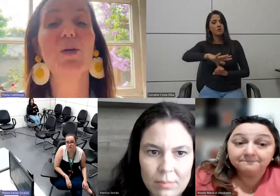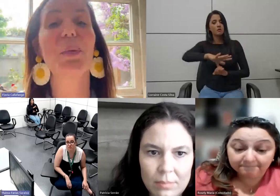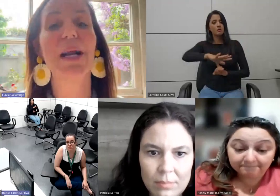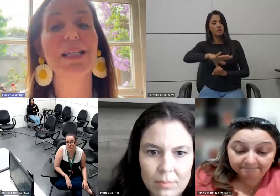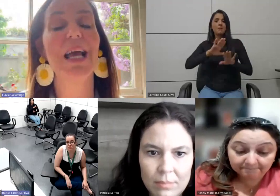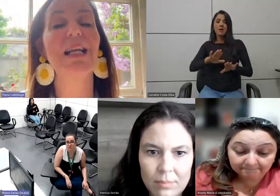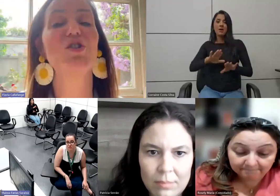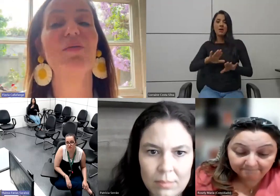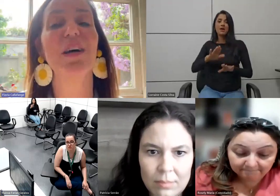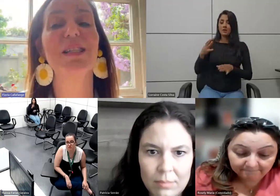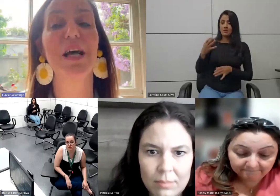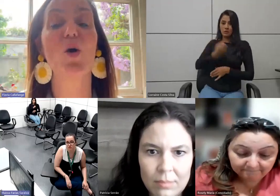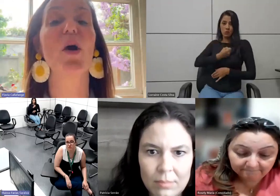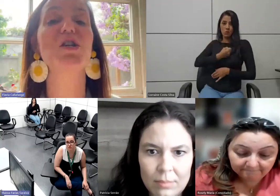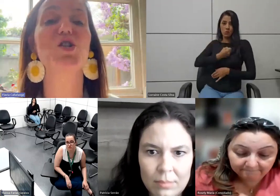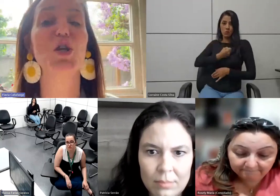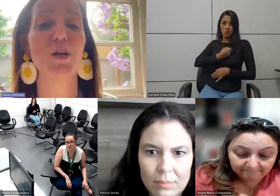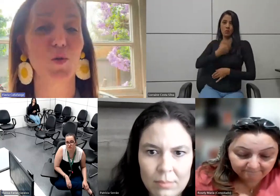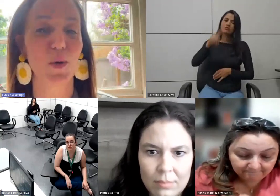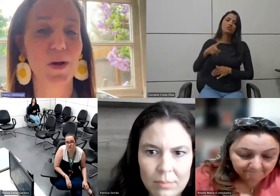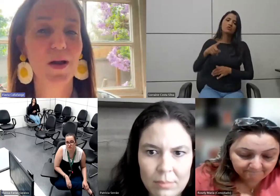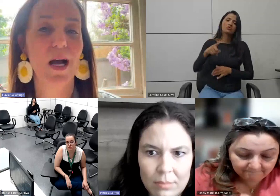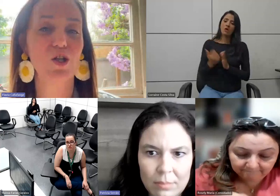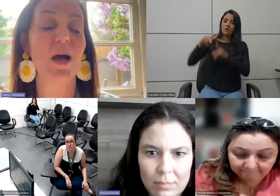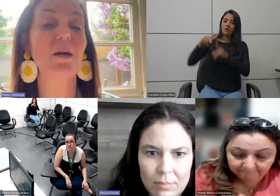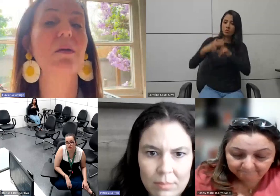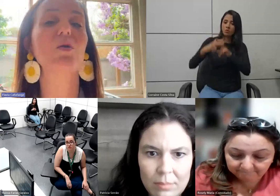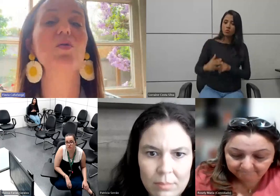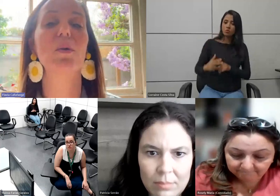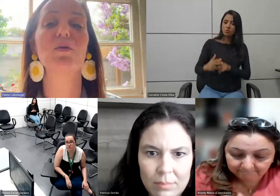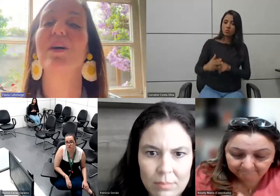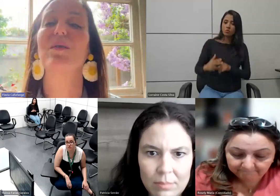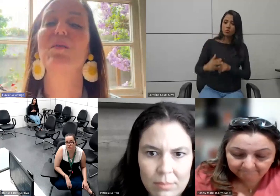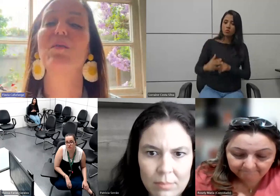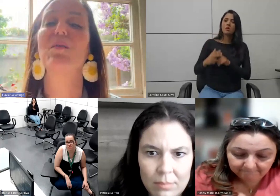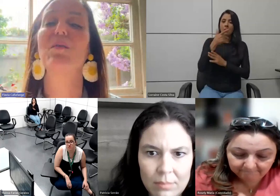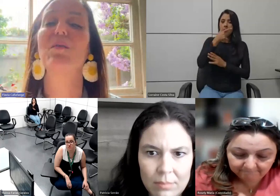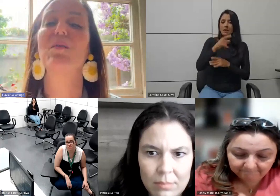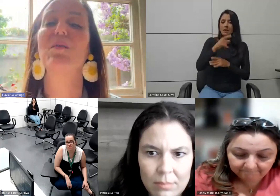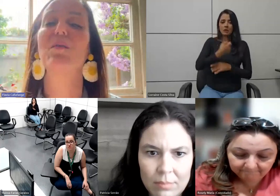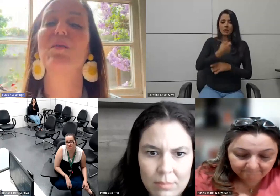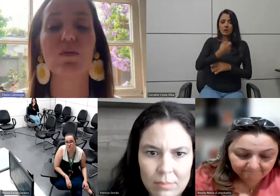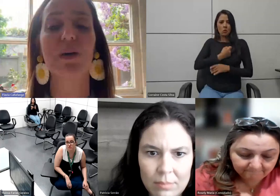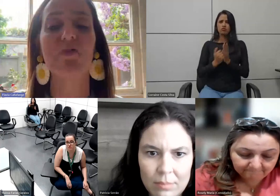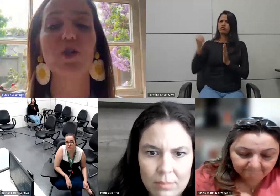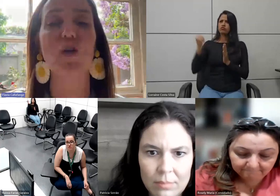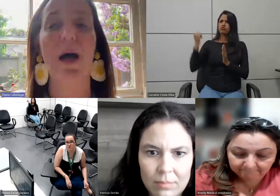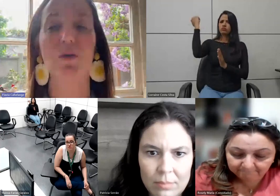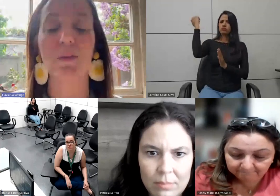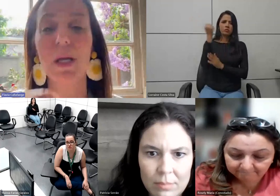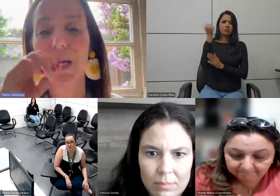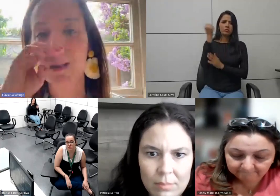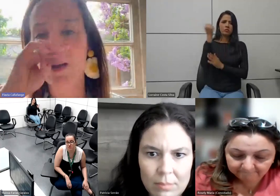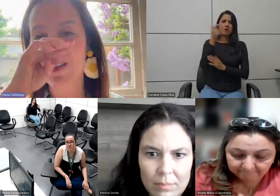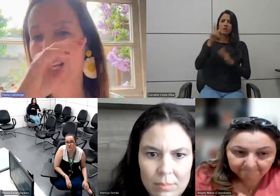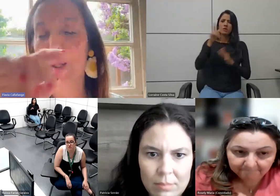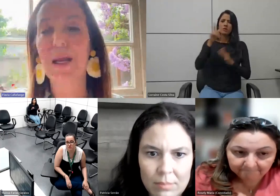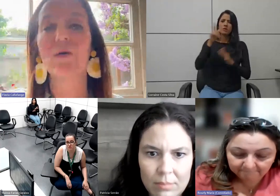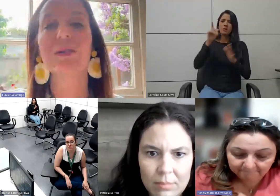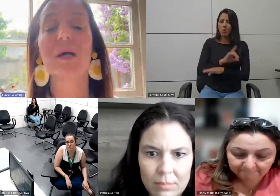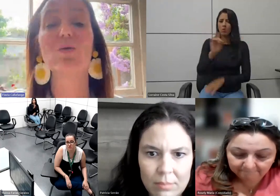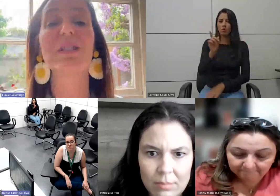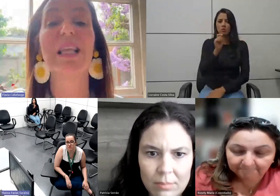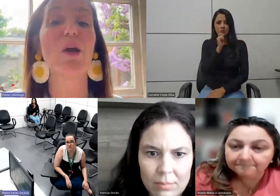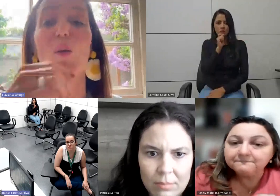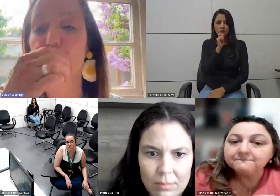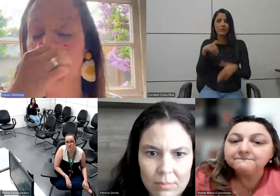que esse número parece que ele já vai ser corrigido acharam que o número estava muito alto ele ainda não está fechado então assim